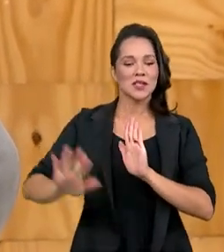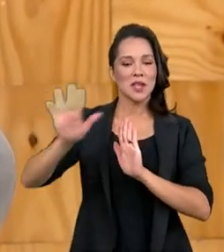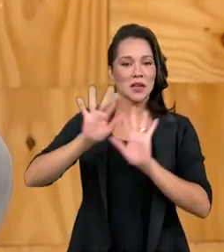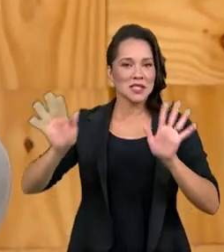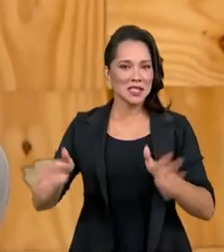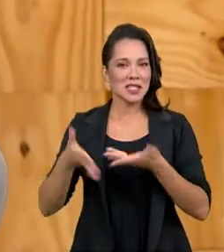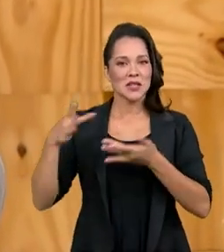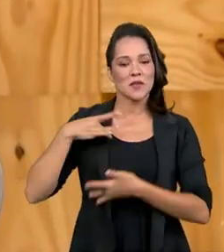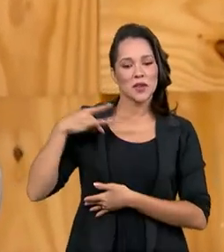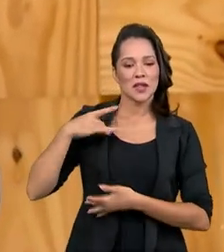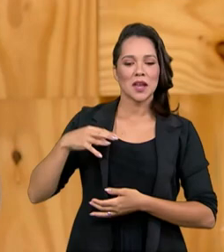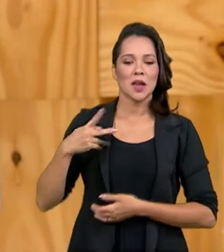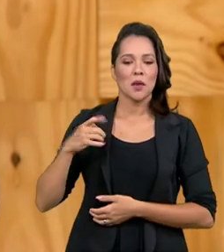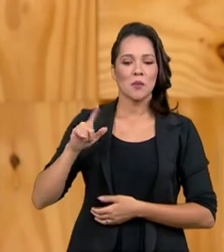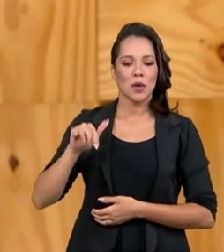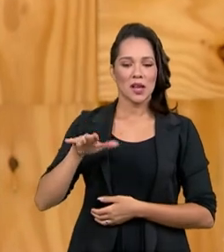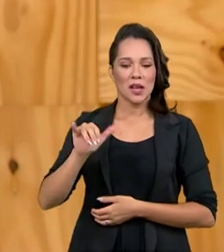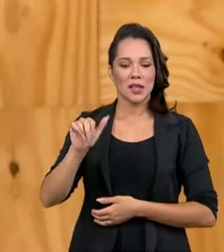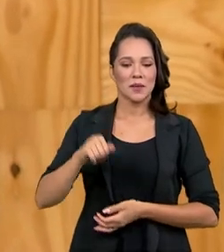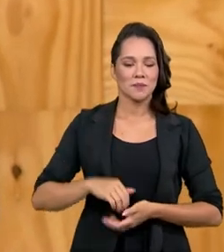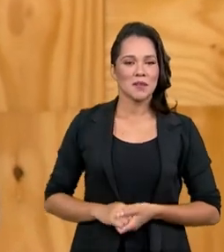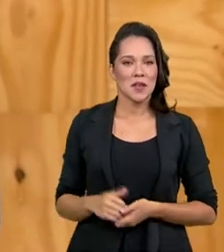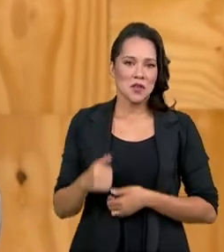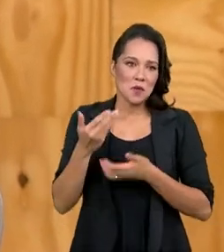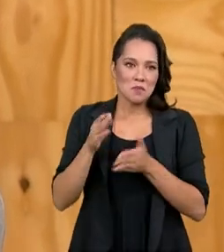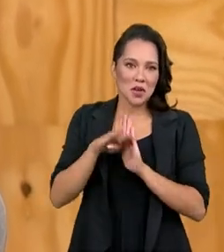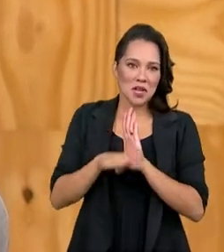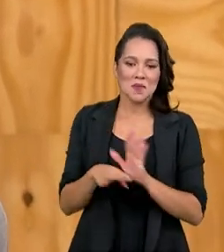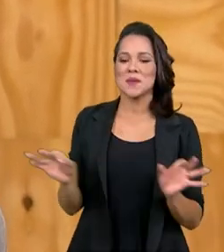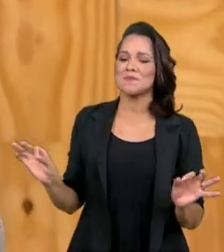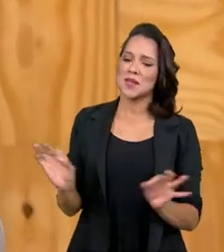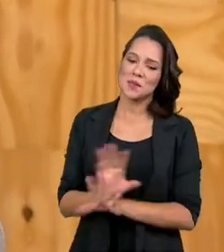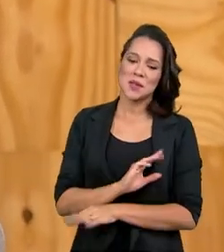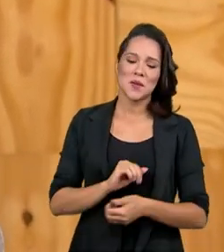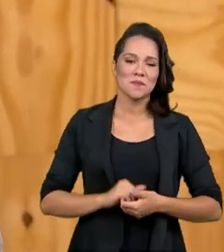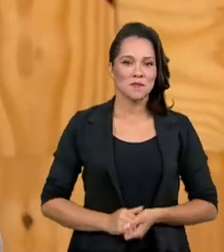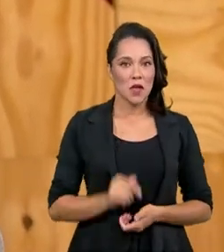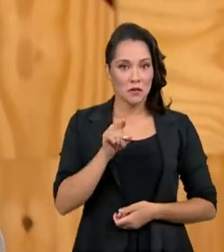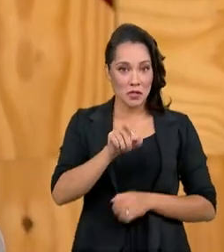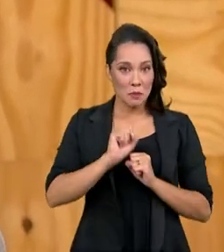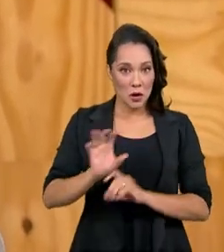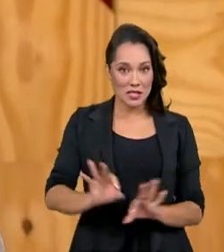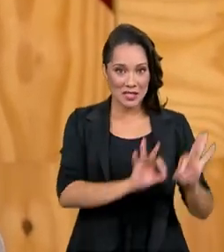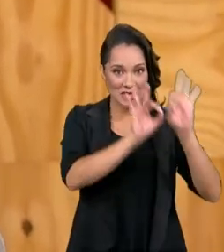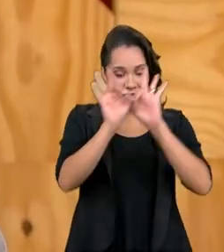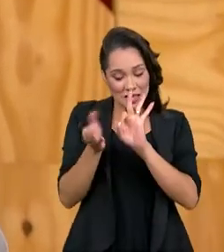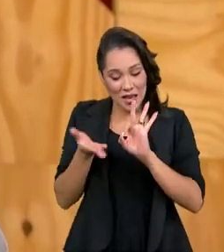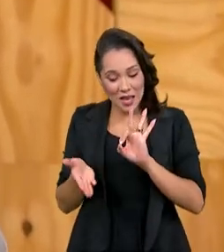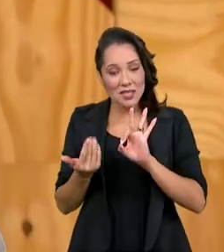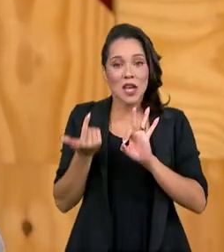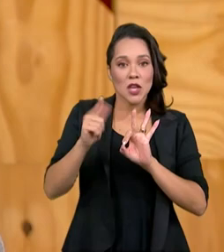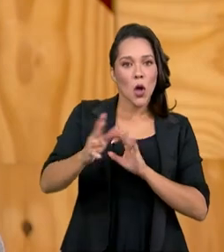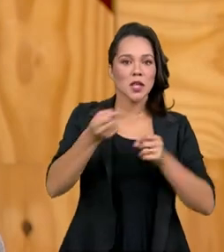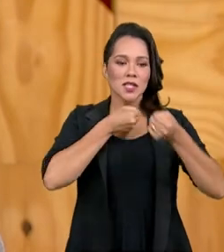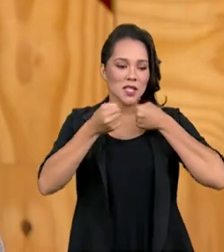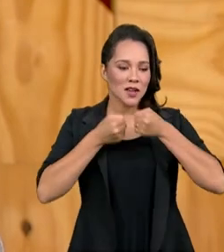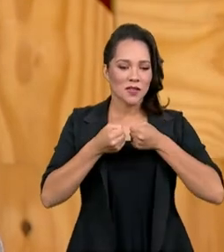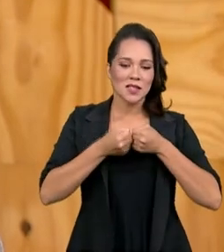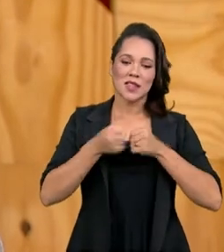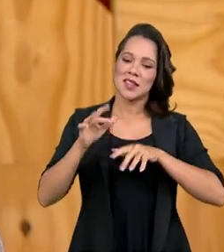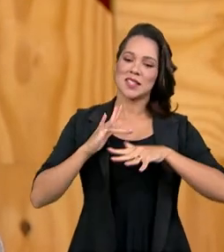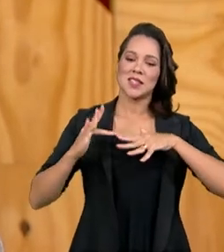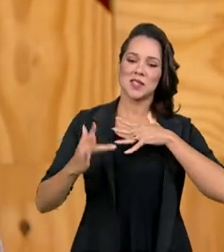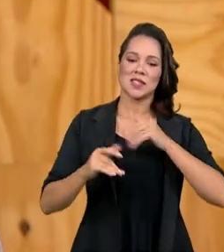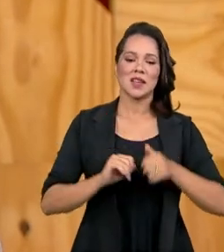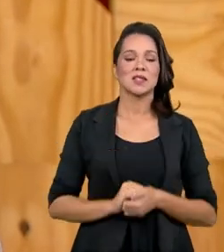Incentivo ao Voluntariado, Poliana Andrade. E o Brasil em Pauta termina aqui. Você pode conferir esta e outras entrevistas nas nossas